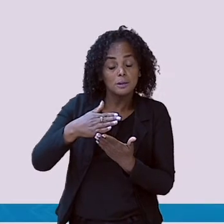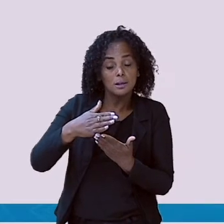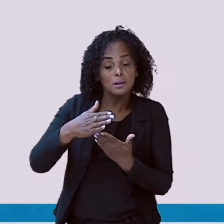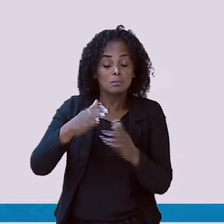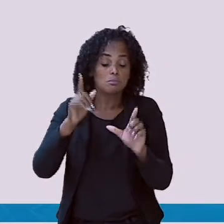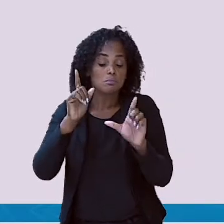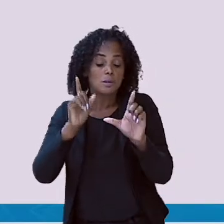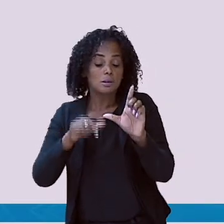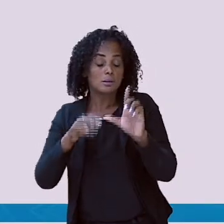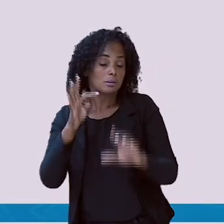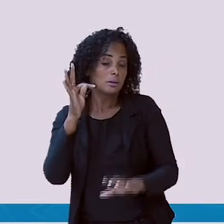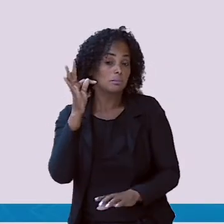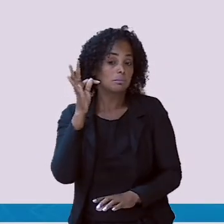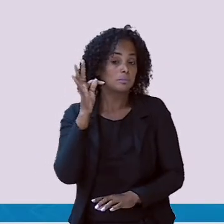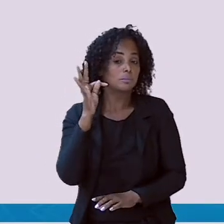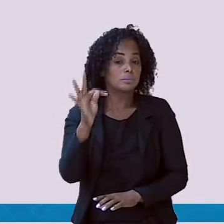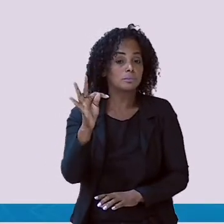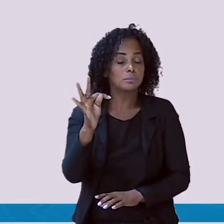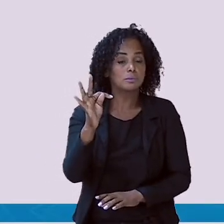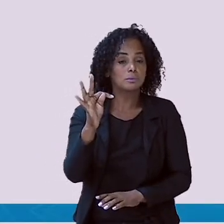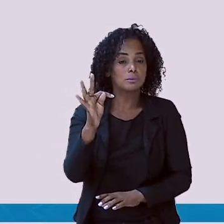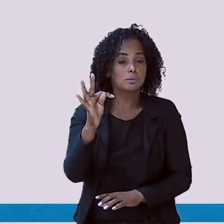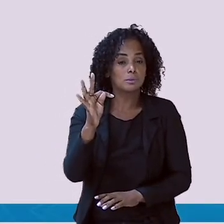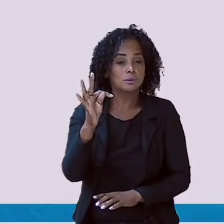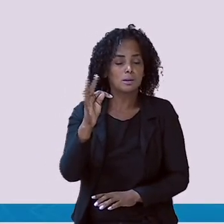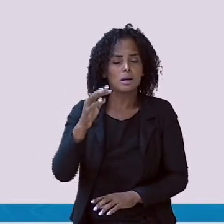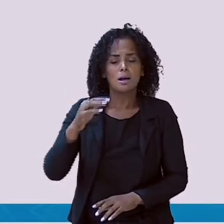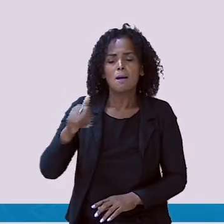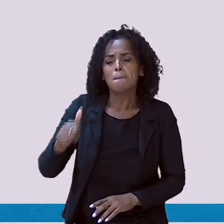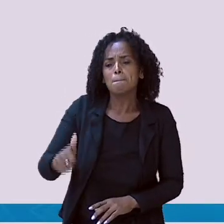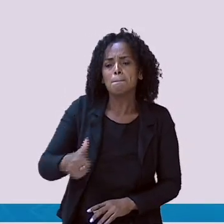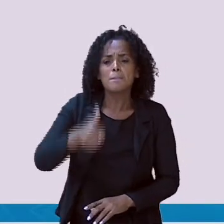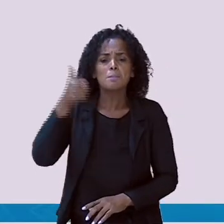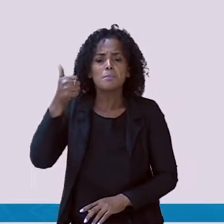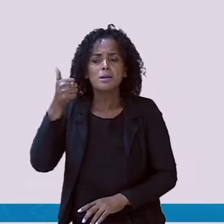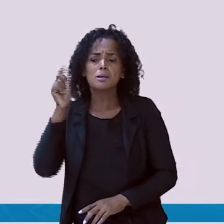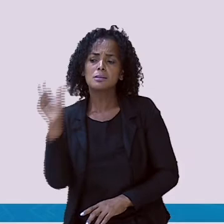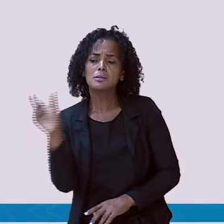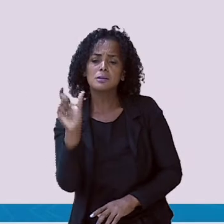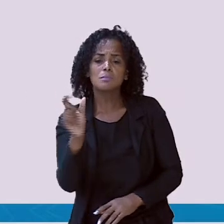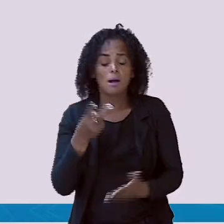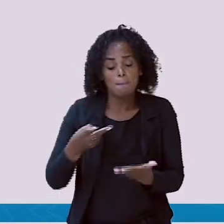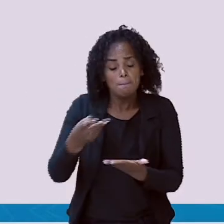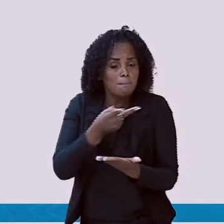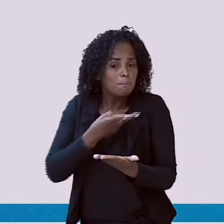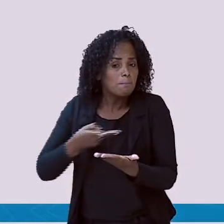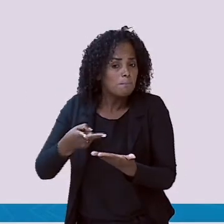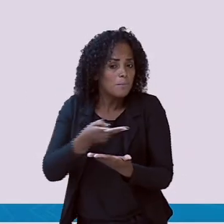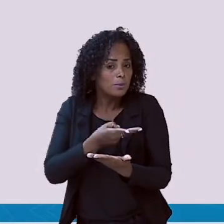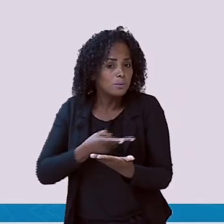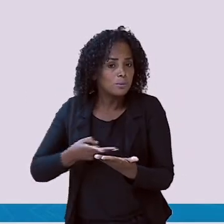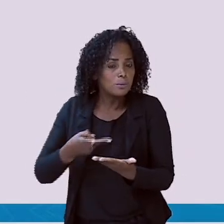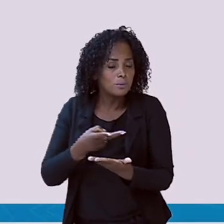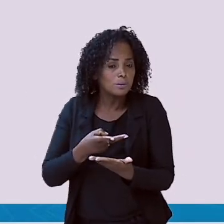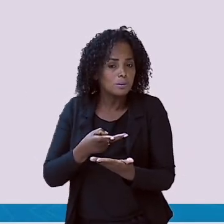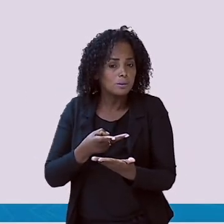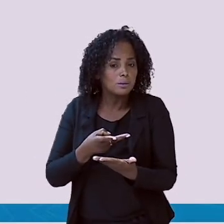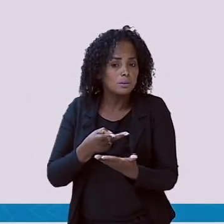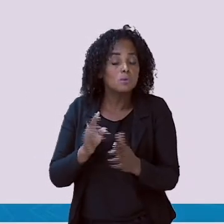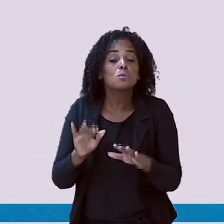Telefone. Então nós vamos procurar a primeira sílaba, que é a sílaba T.